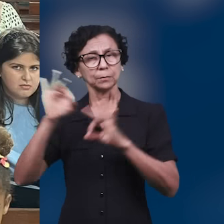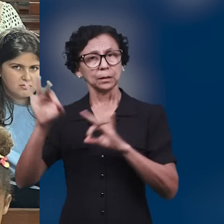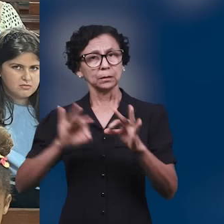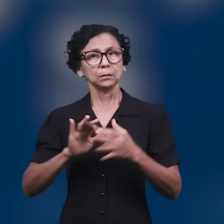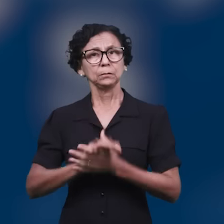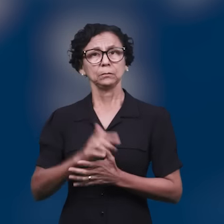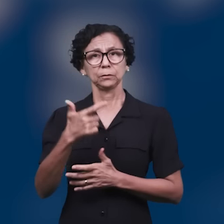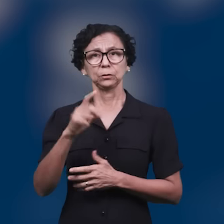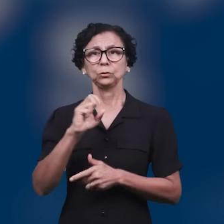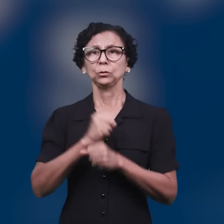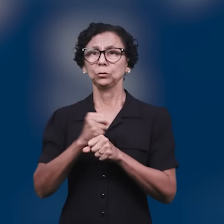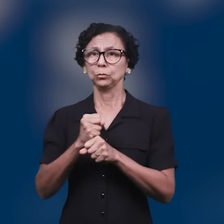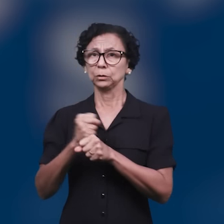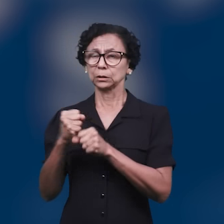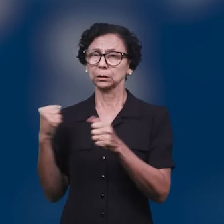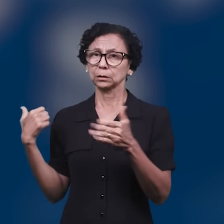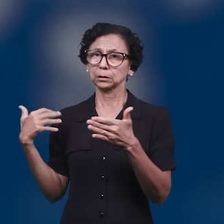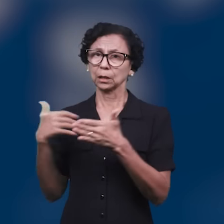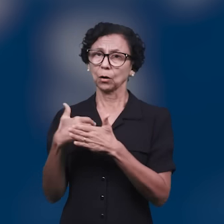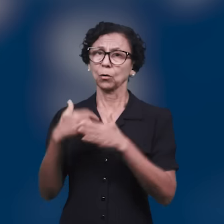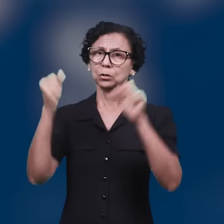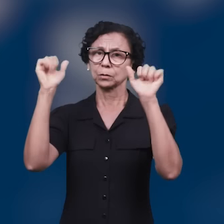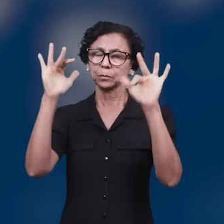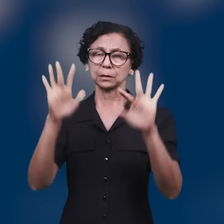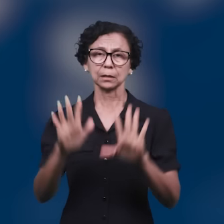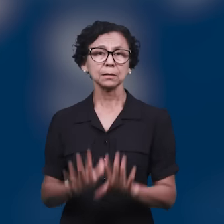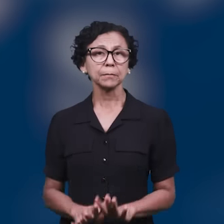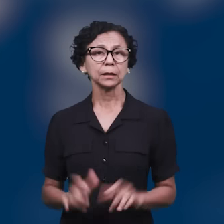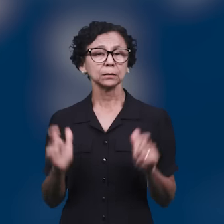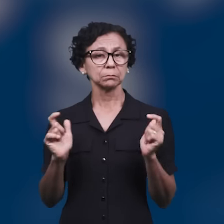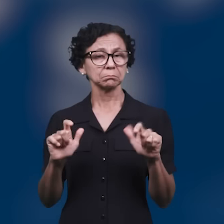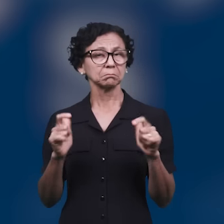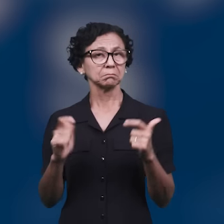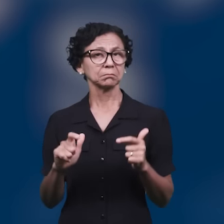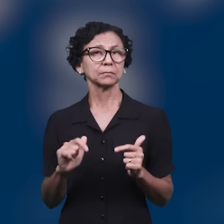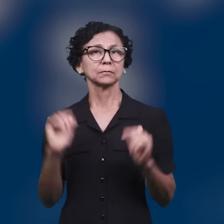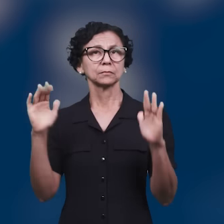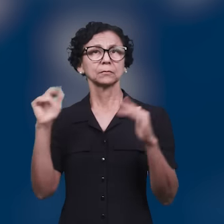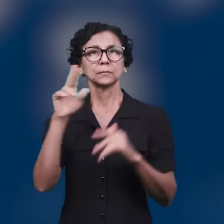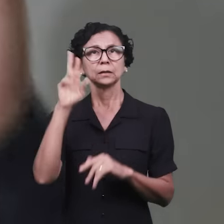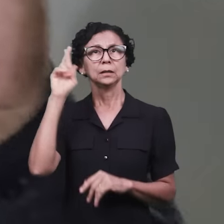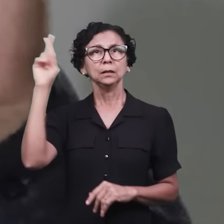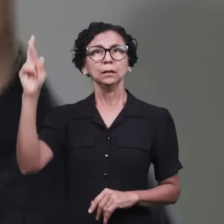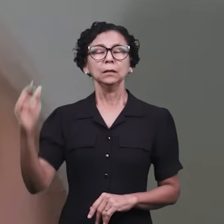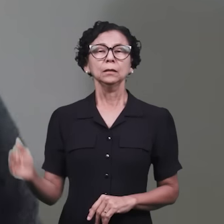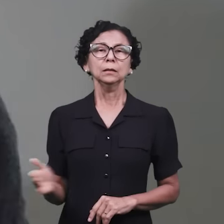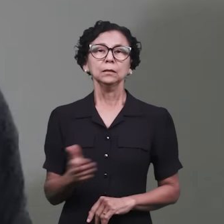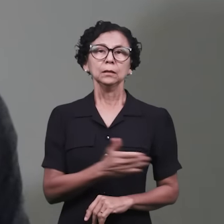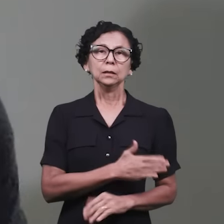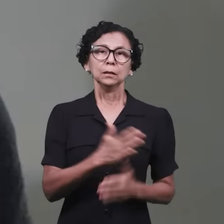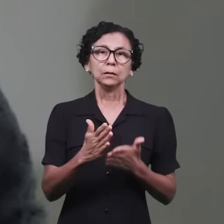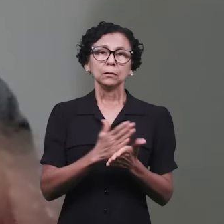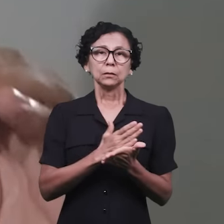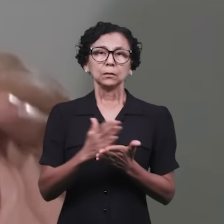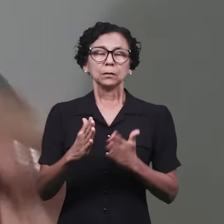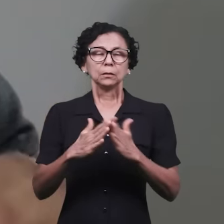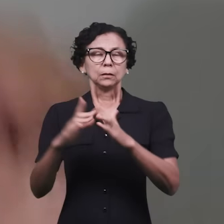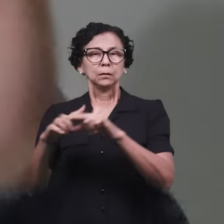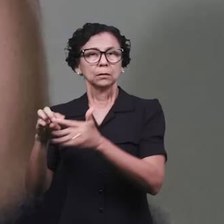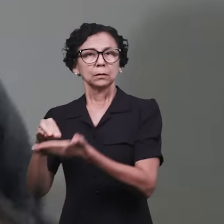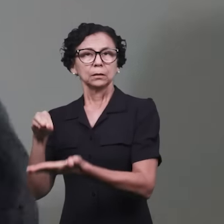anos, grandes coisas o Senhor tem operado naquele lugar. Louvado seja o nome do Senhor. Meus irmãos, algumas igrejas